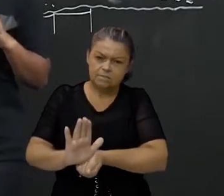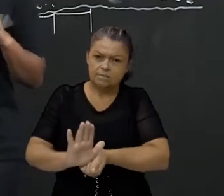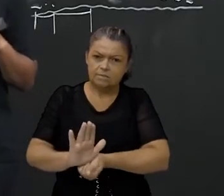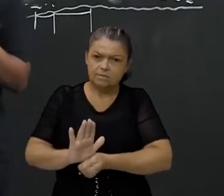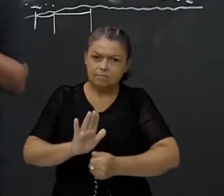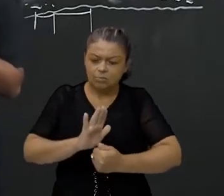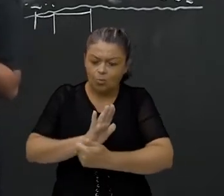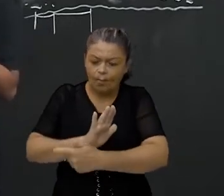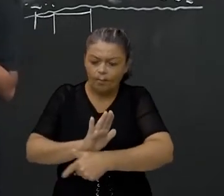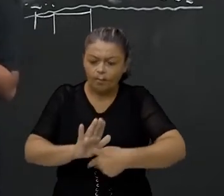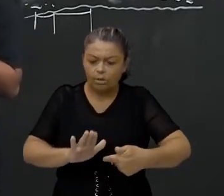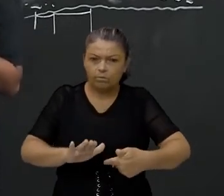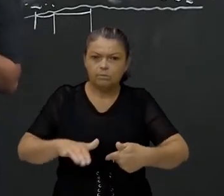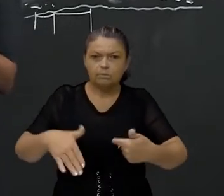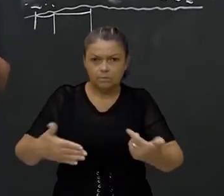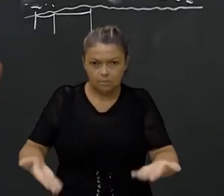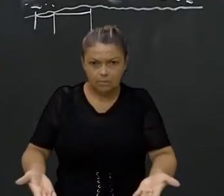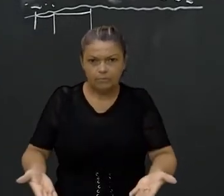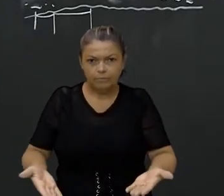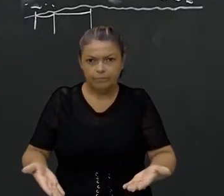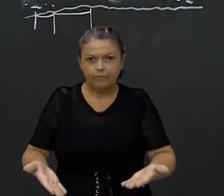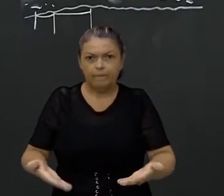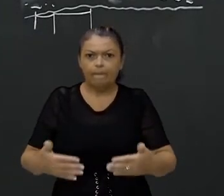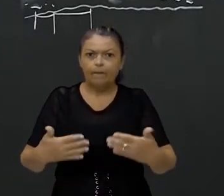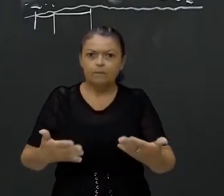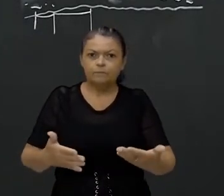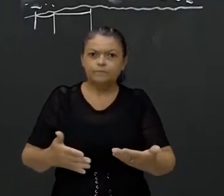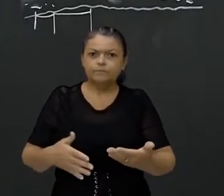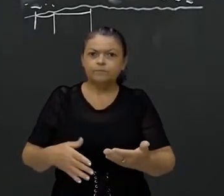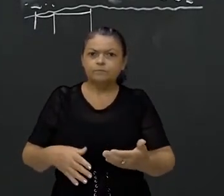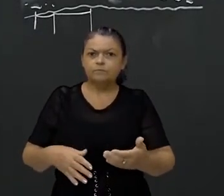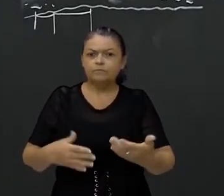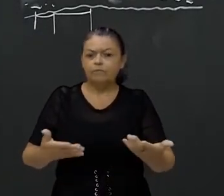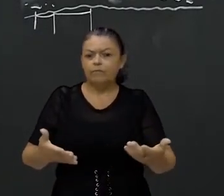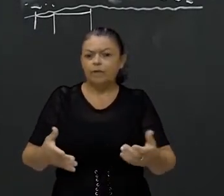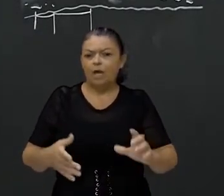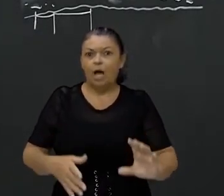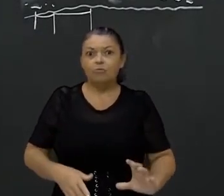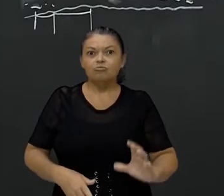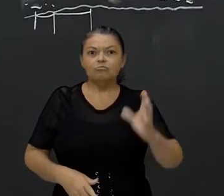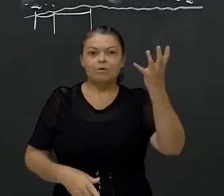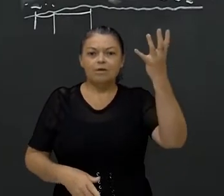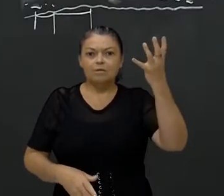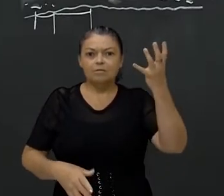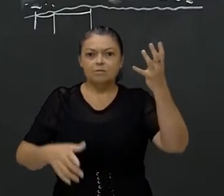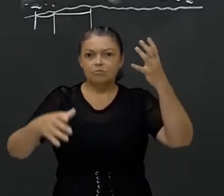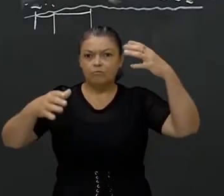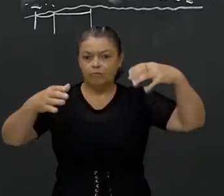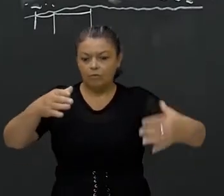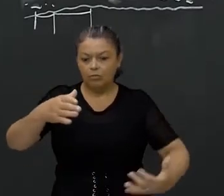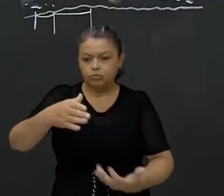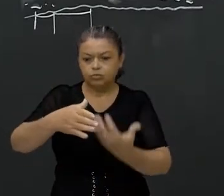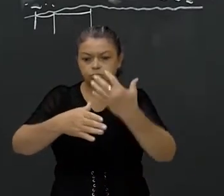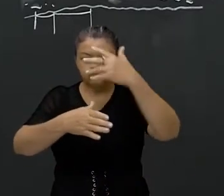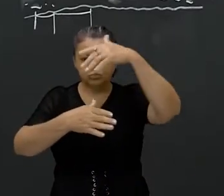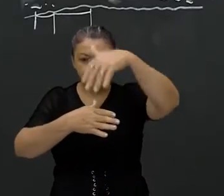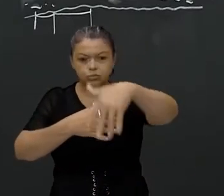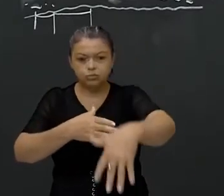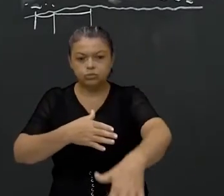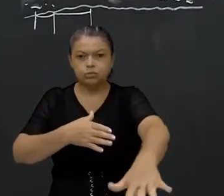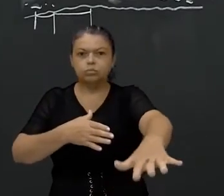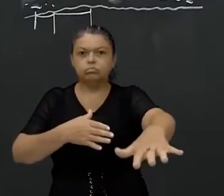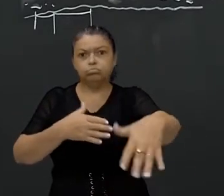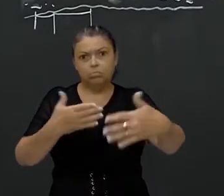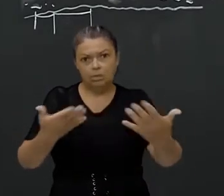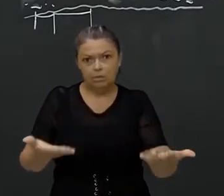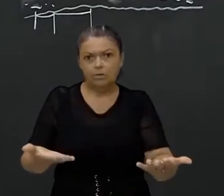curioso. Quando esse magma, ele é eliminado, sai muita fumaça, muitos gases também. Então, é como se essa rocha, ela